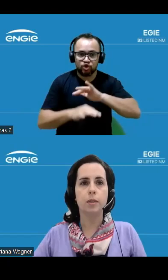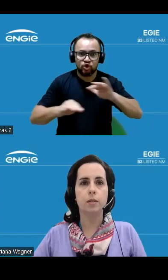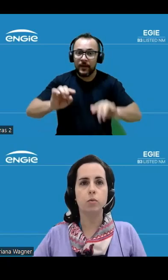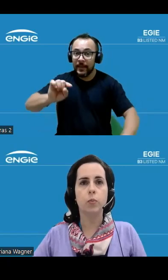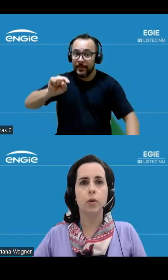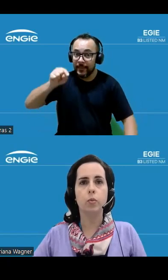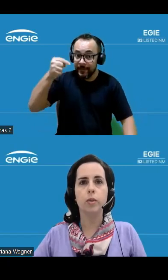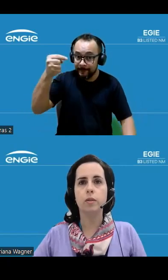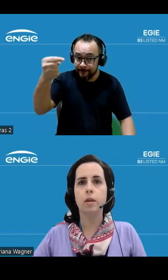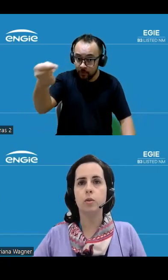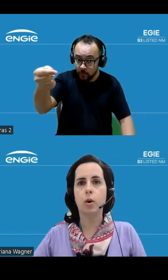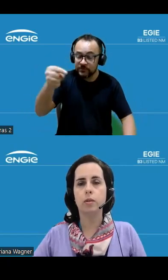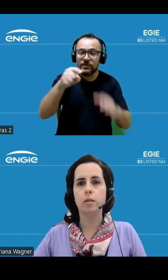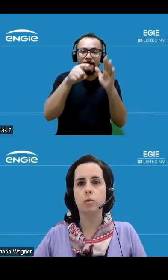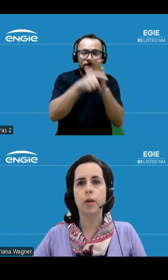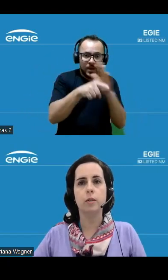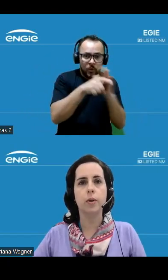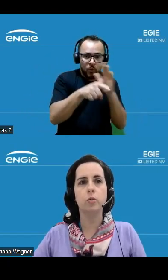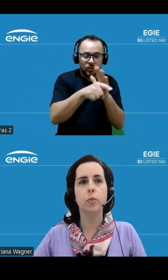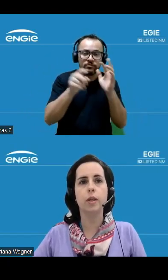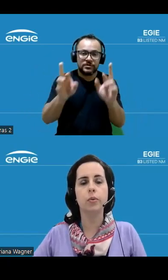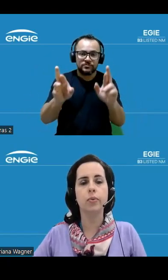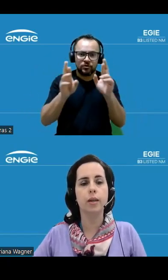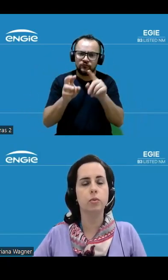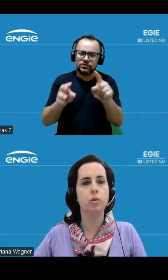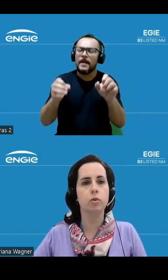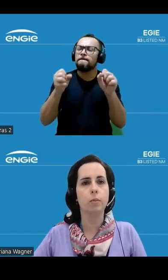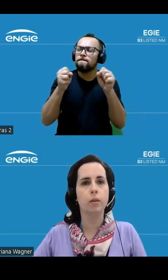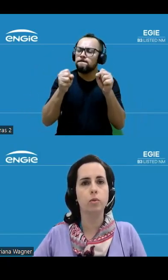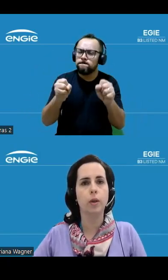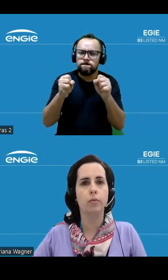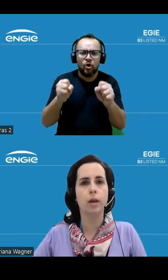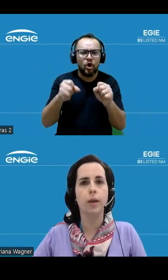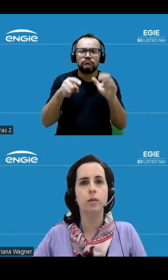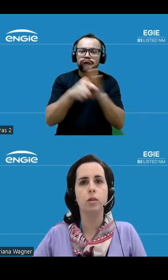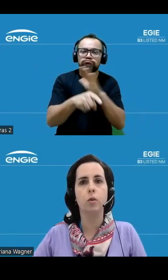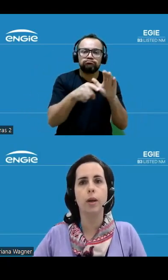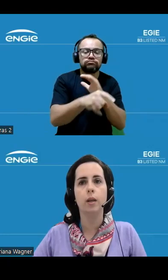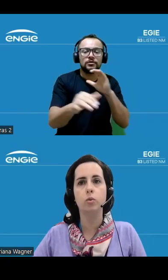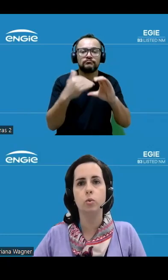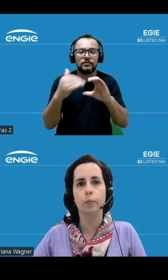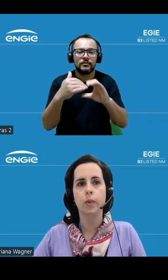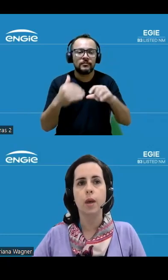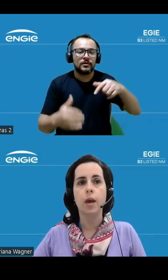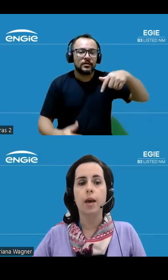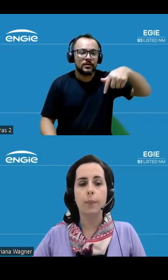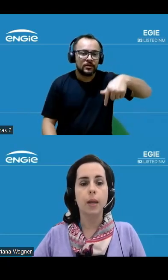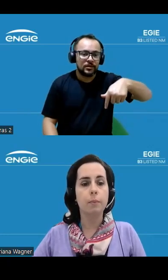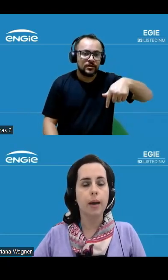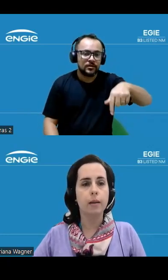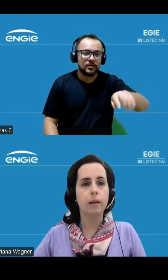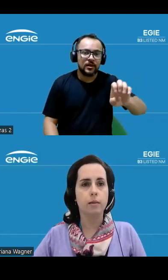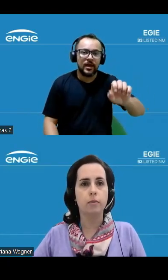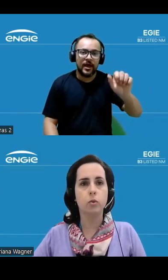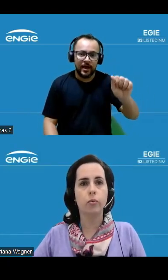abrirmos a sessão de perguntas e respostas, os participantes poderão enviar seus questionamentos pela ferramenta de Q&A do Zoom. Cabe